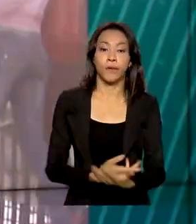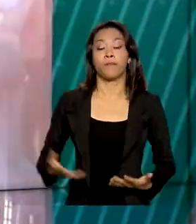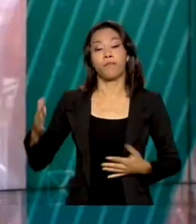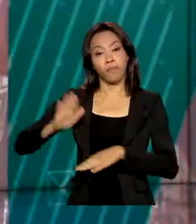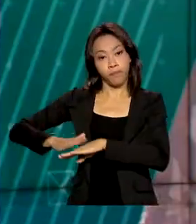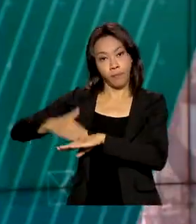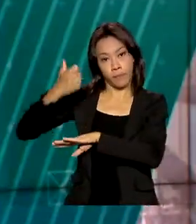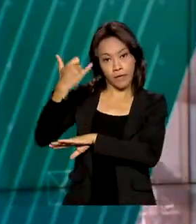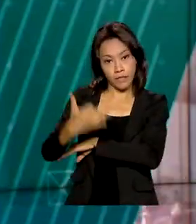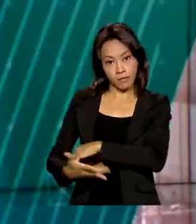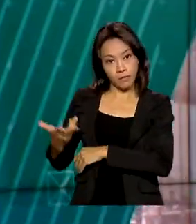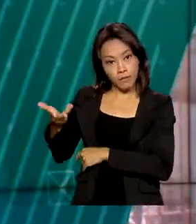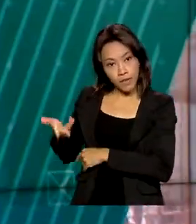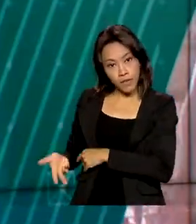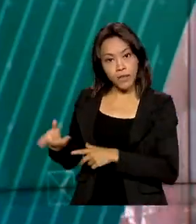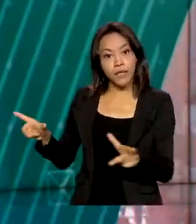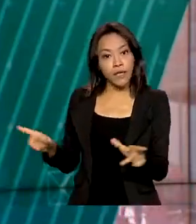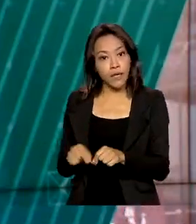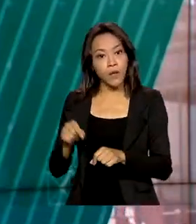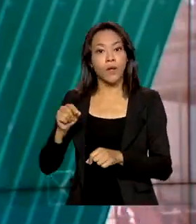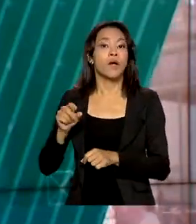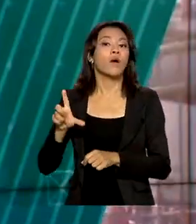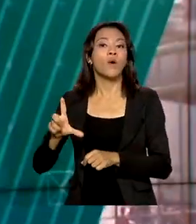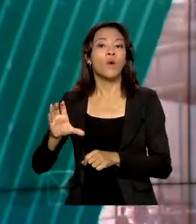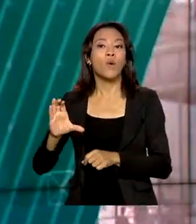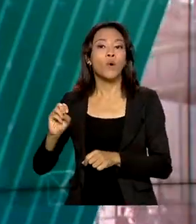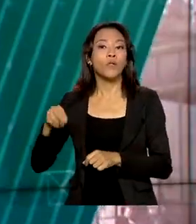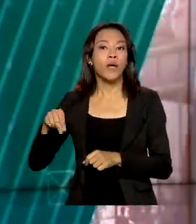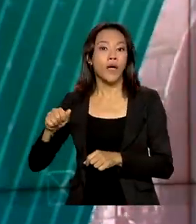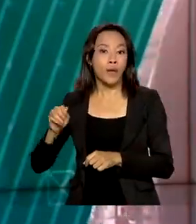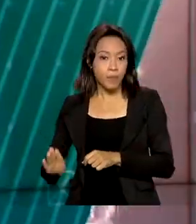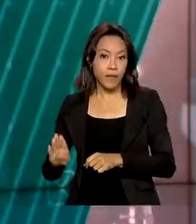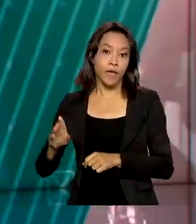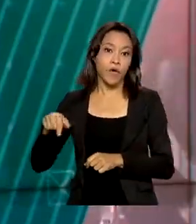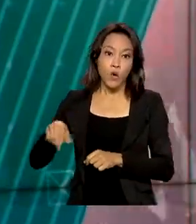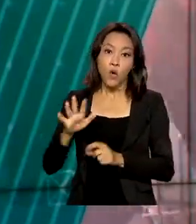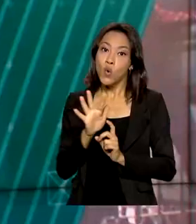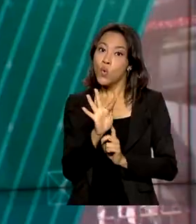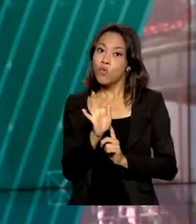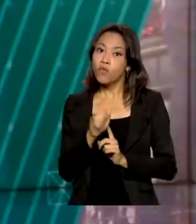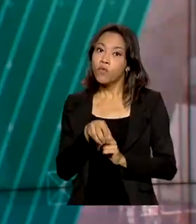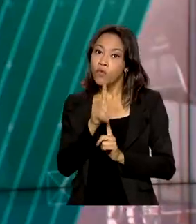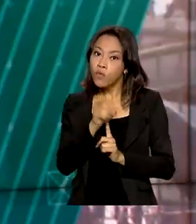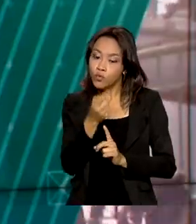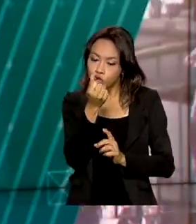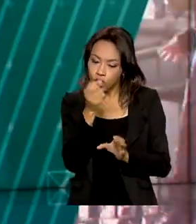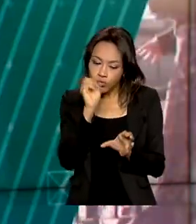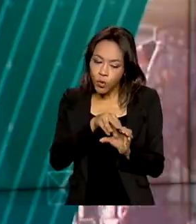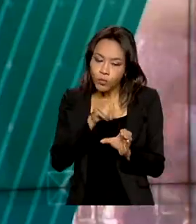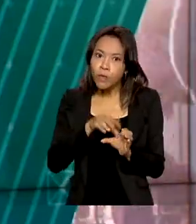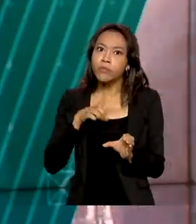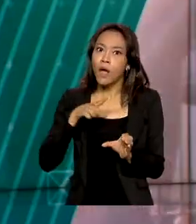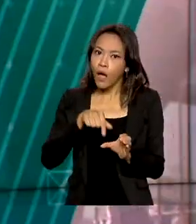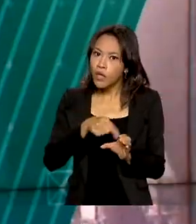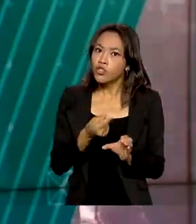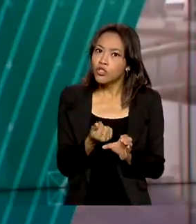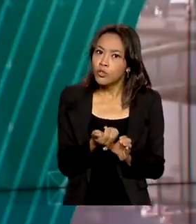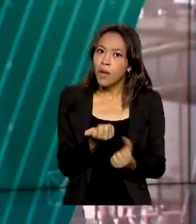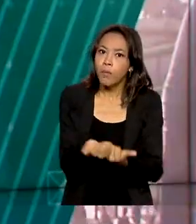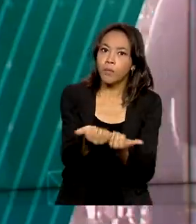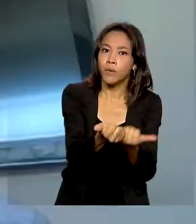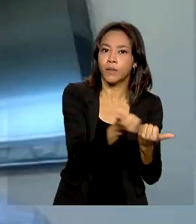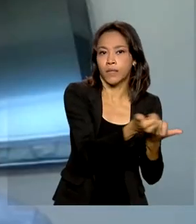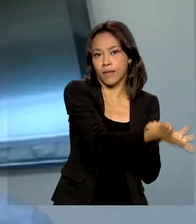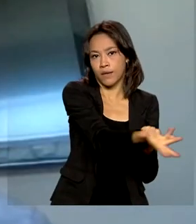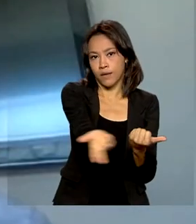abastecimento do Ministério da Agricultura, o Fundo da Lavoura Cafeeira já dispõe de recursos para auxiliar os produtores.